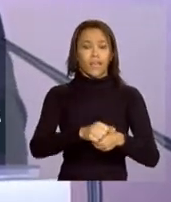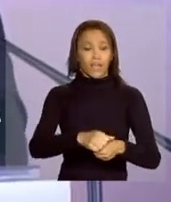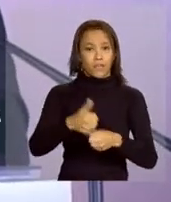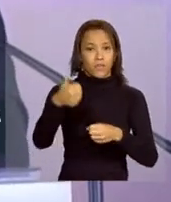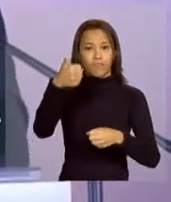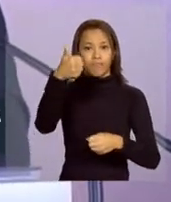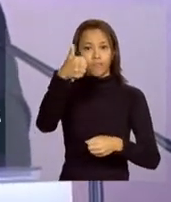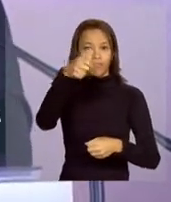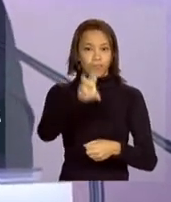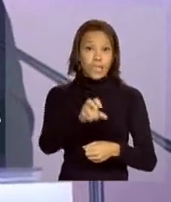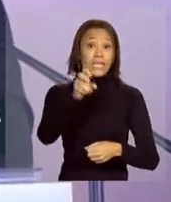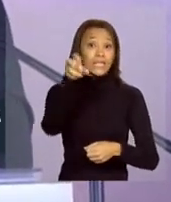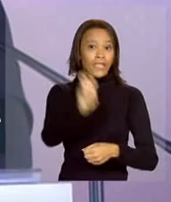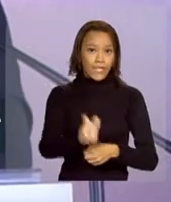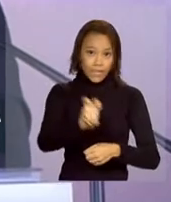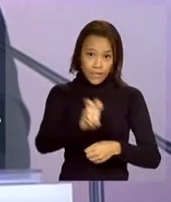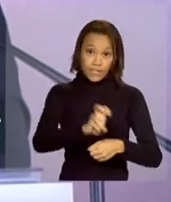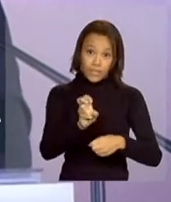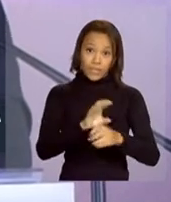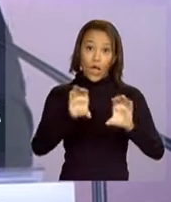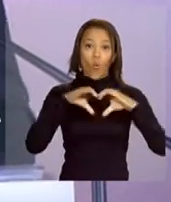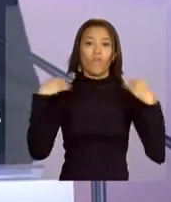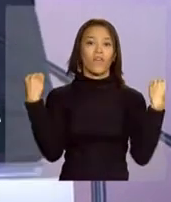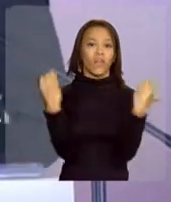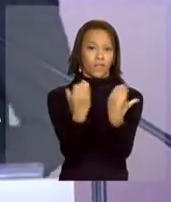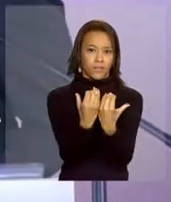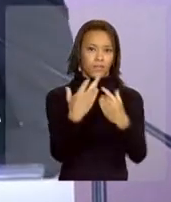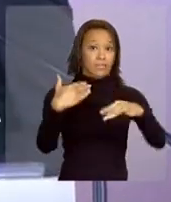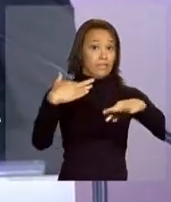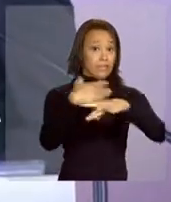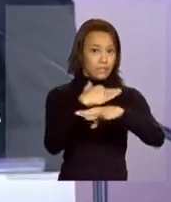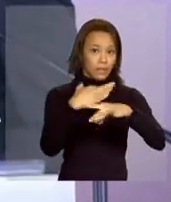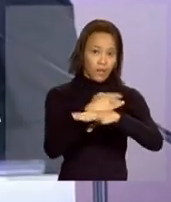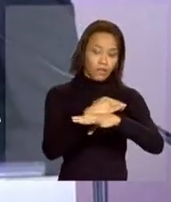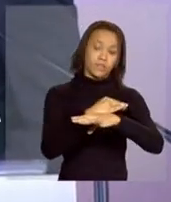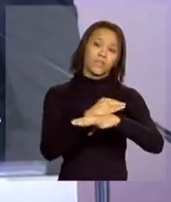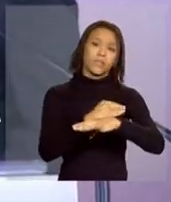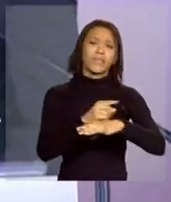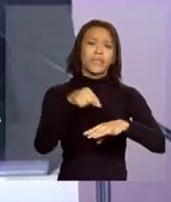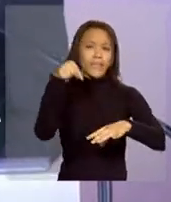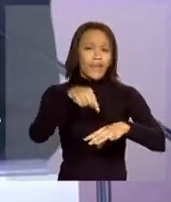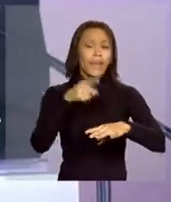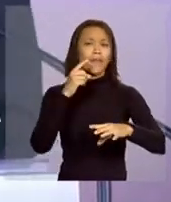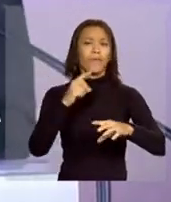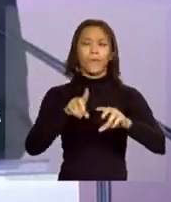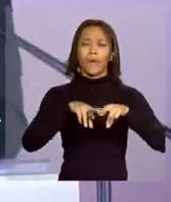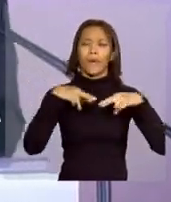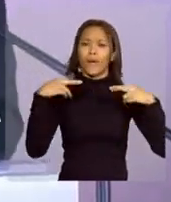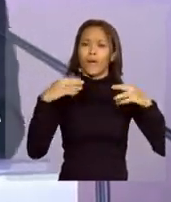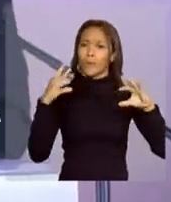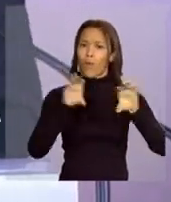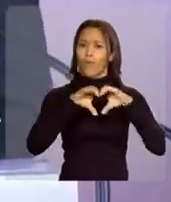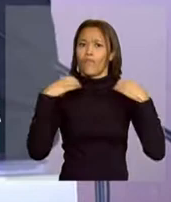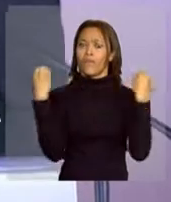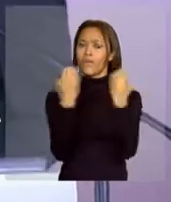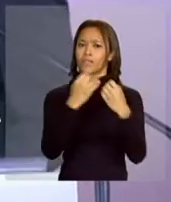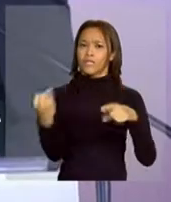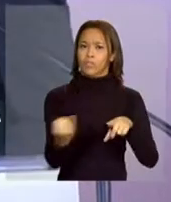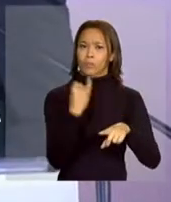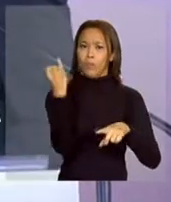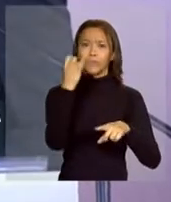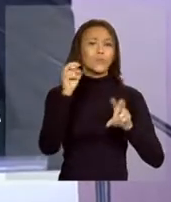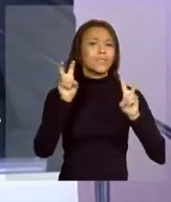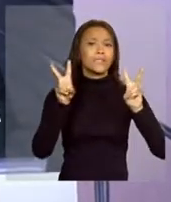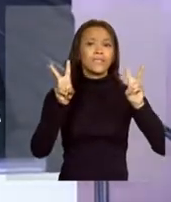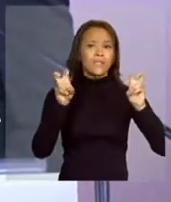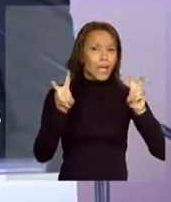conferência das cidades, um evento prefeitado e de extrema importância, que terá como tema